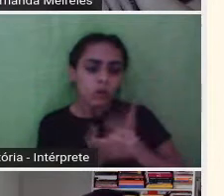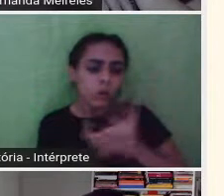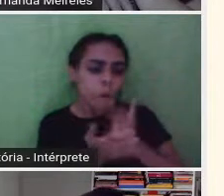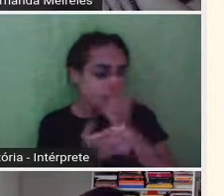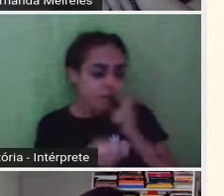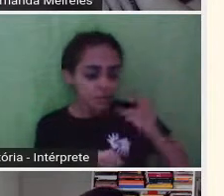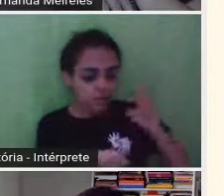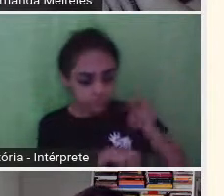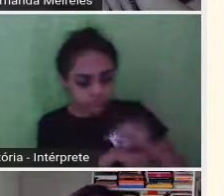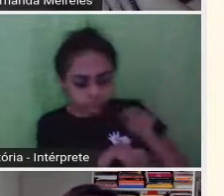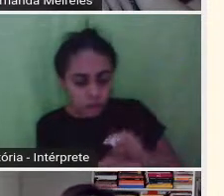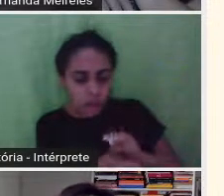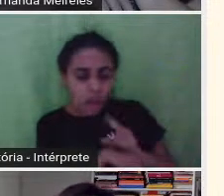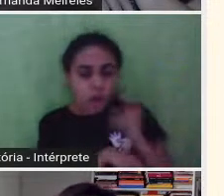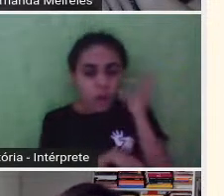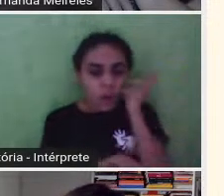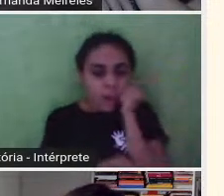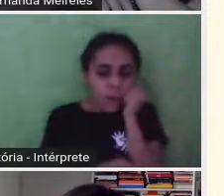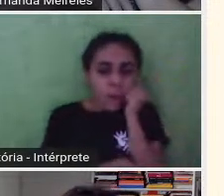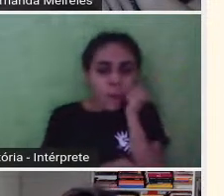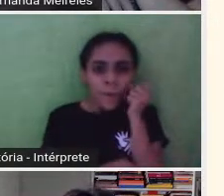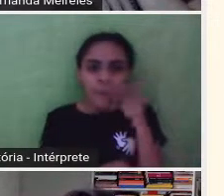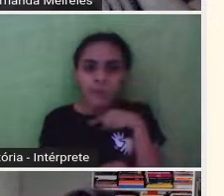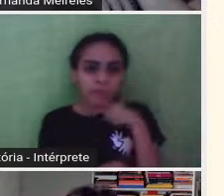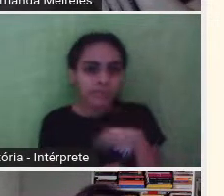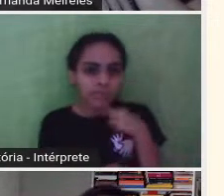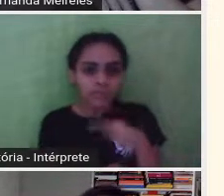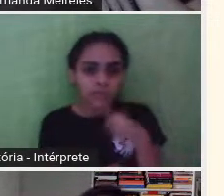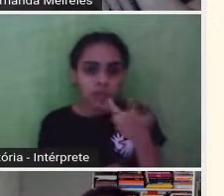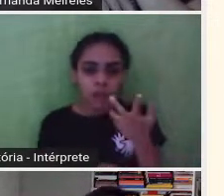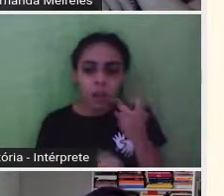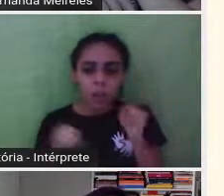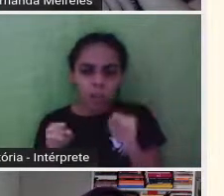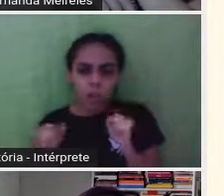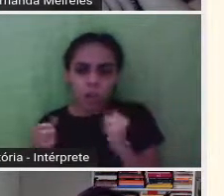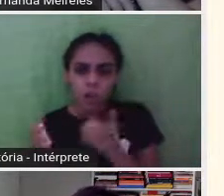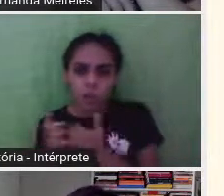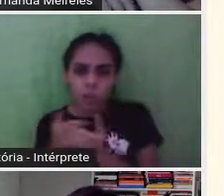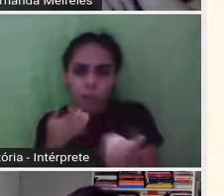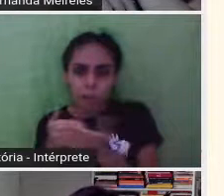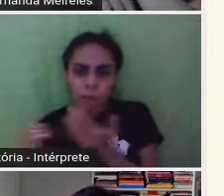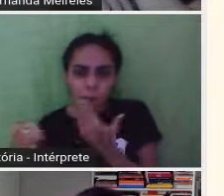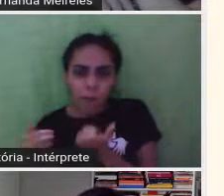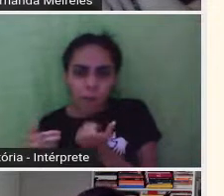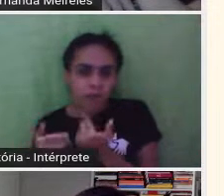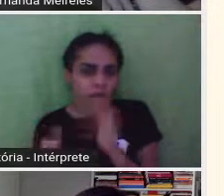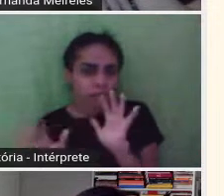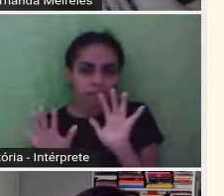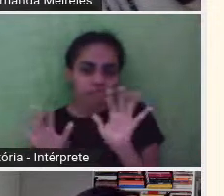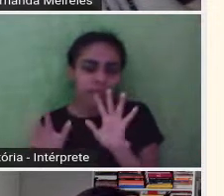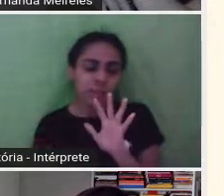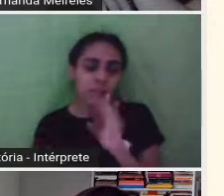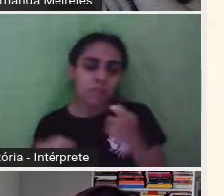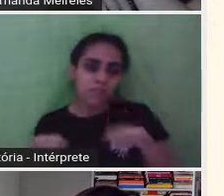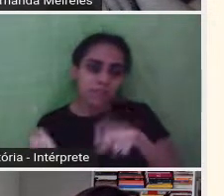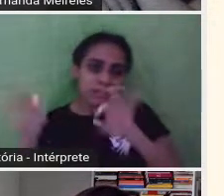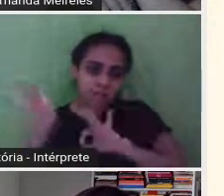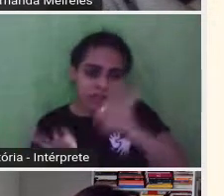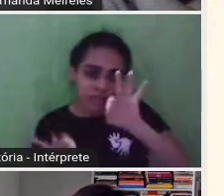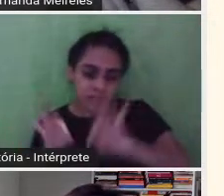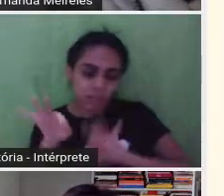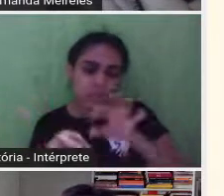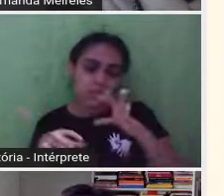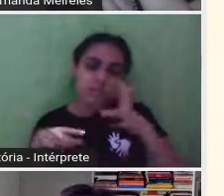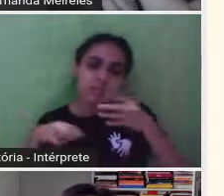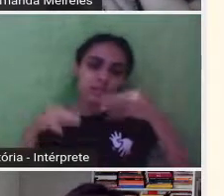você não controla, você não tem a liberdade de comer o que você quer, porque tudo que você come influencia, né?